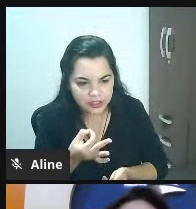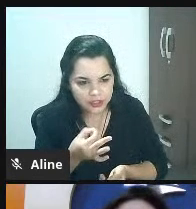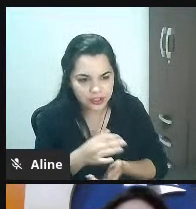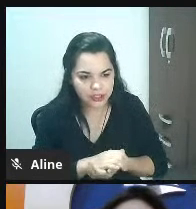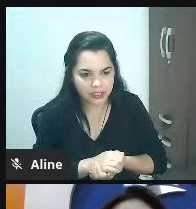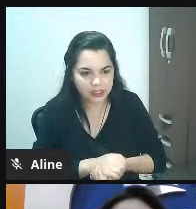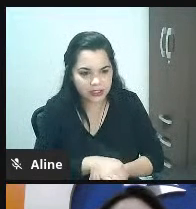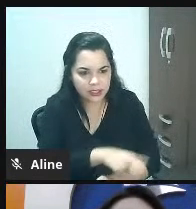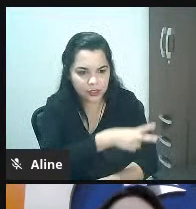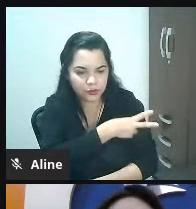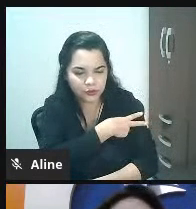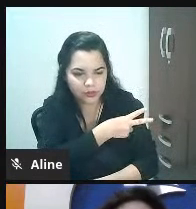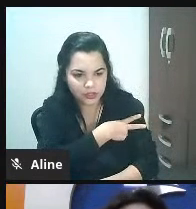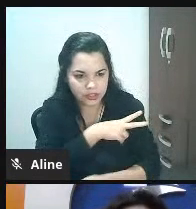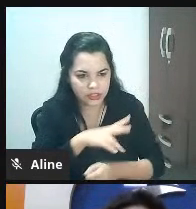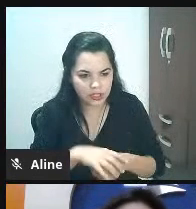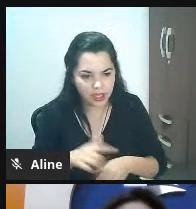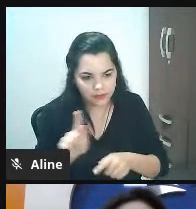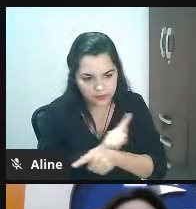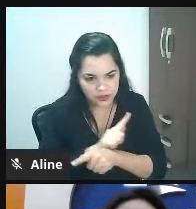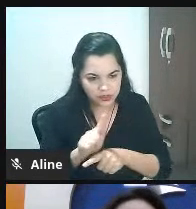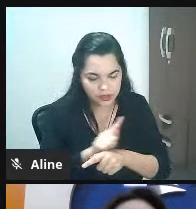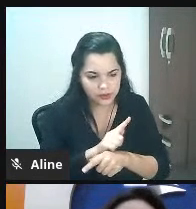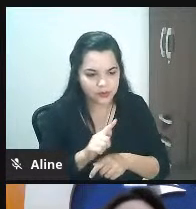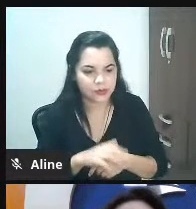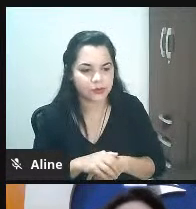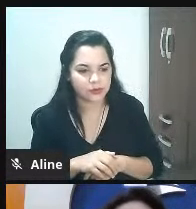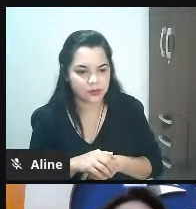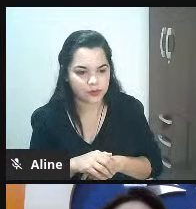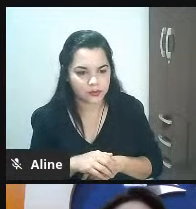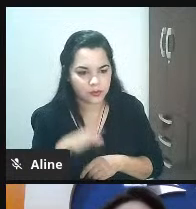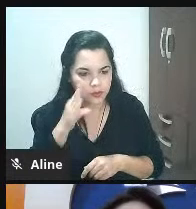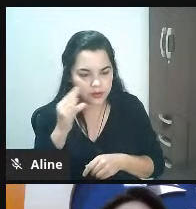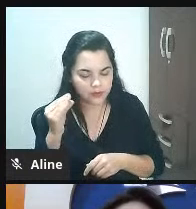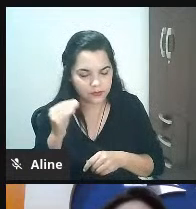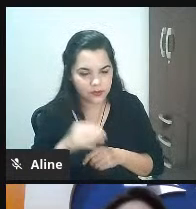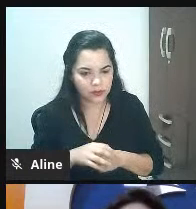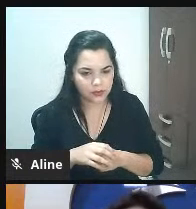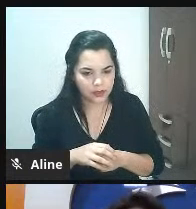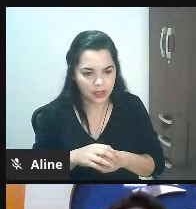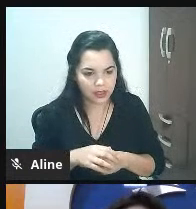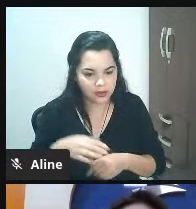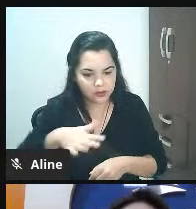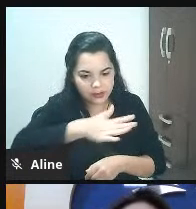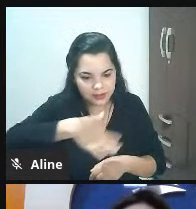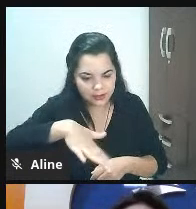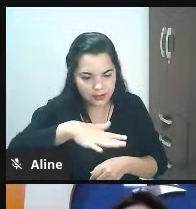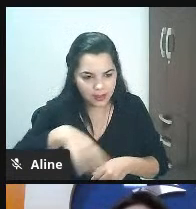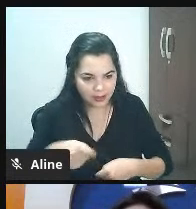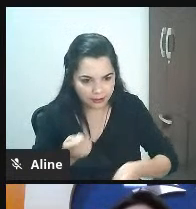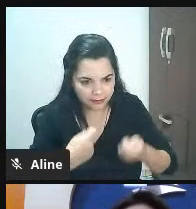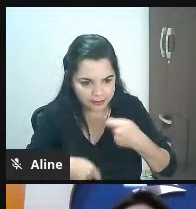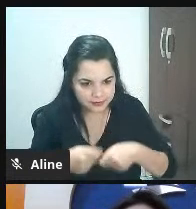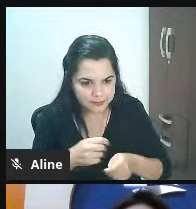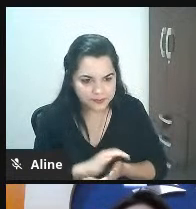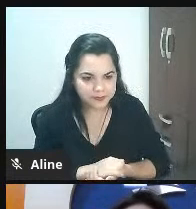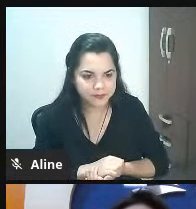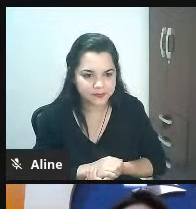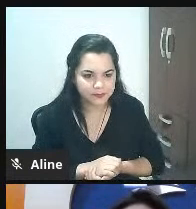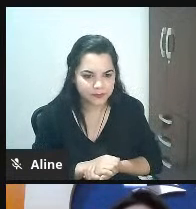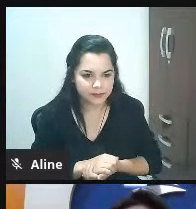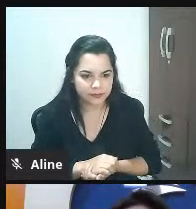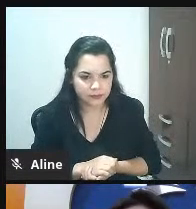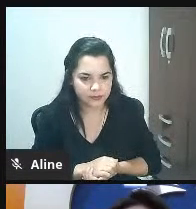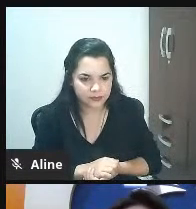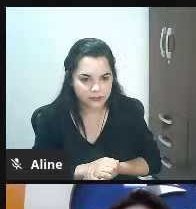vendas de pequenas empresas tivessem no comércio legal vamos pensar o seguinte olha só vou botar o slide aqui vou